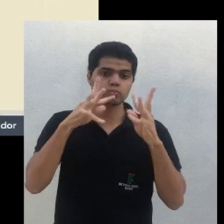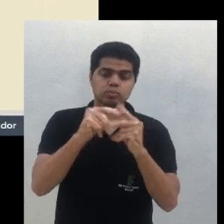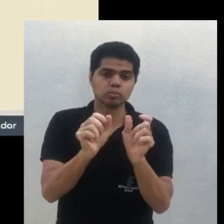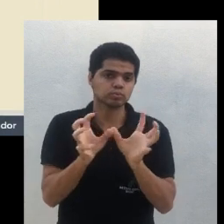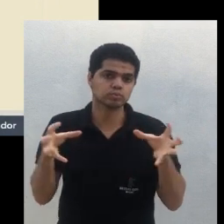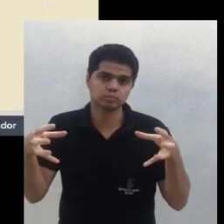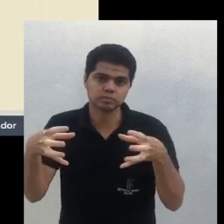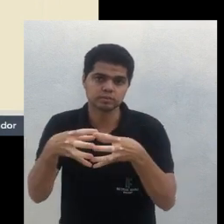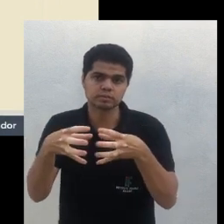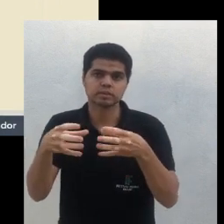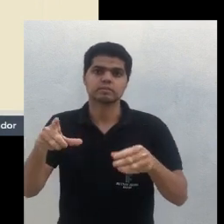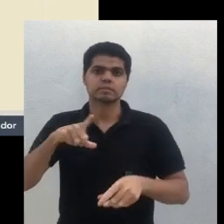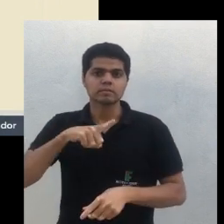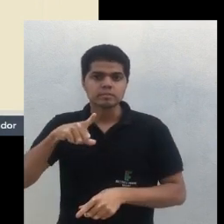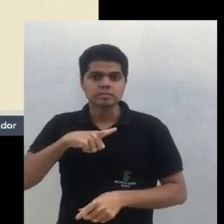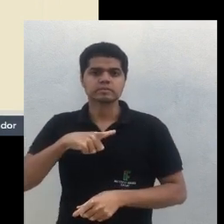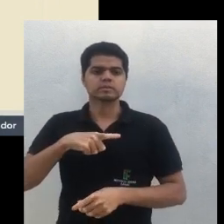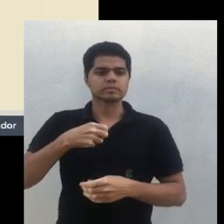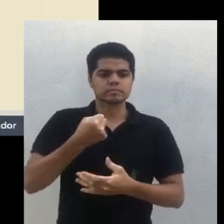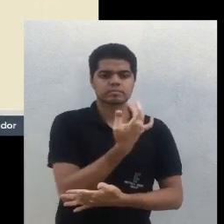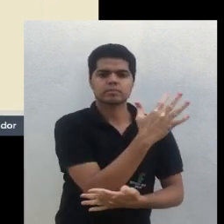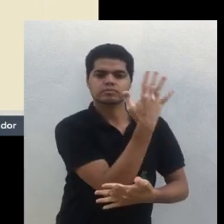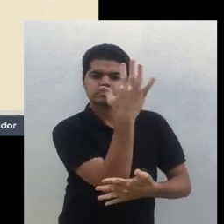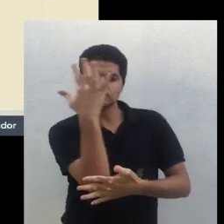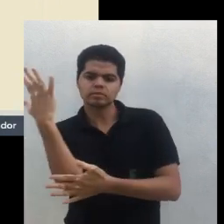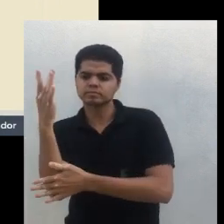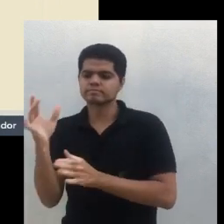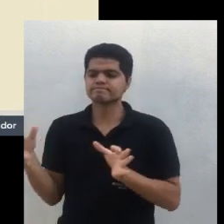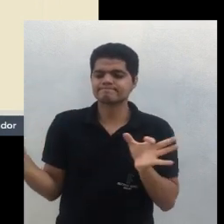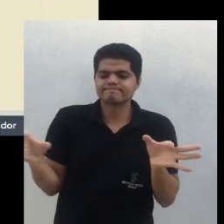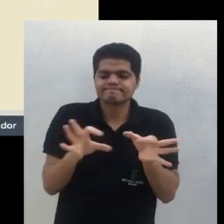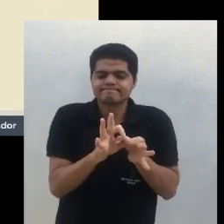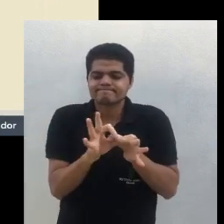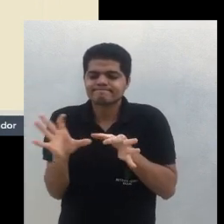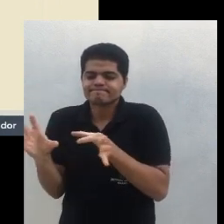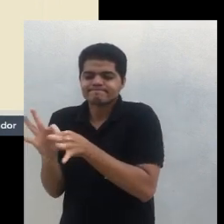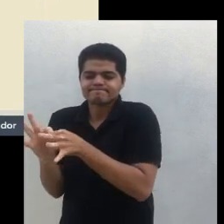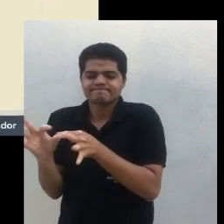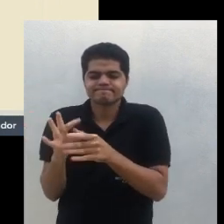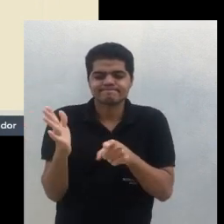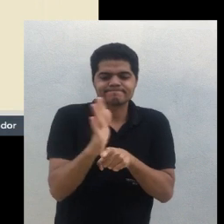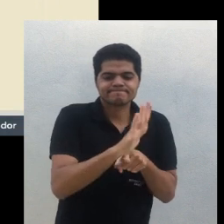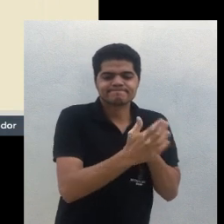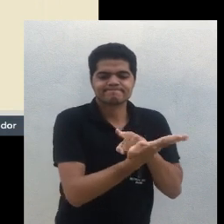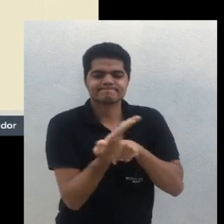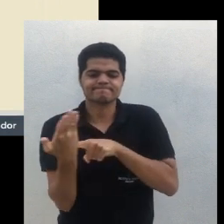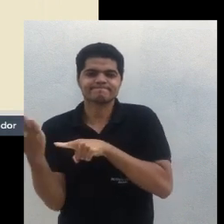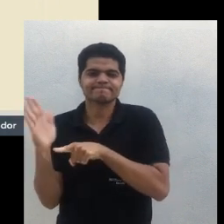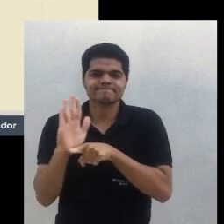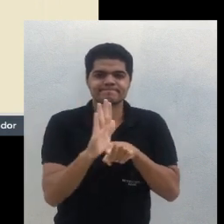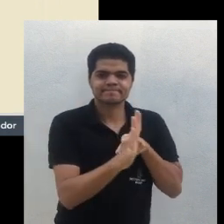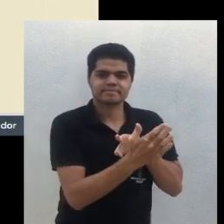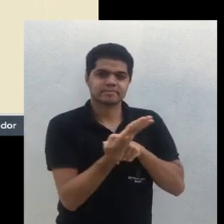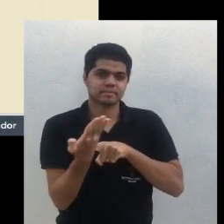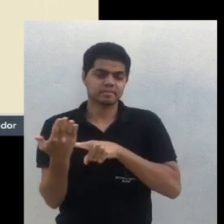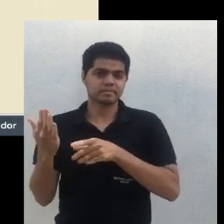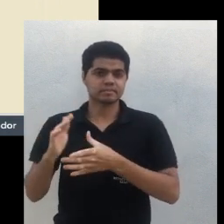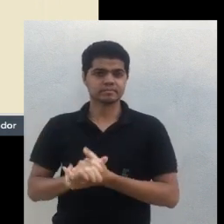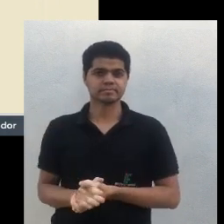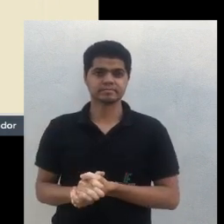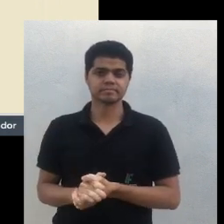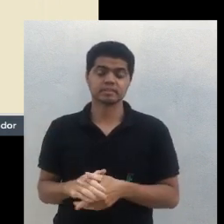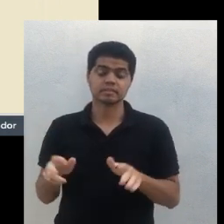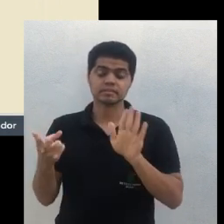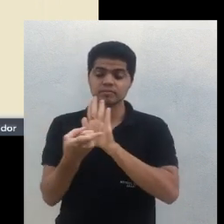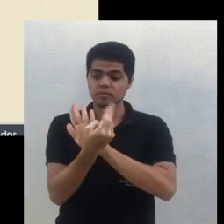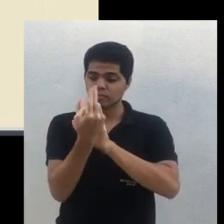desenho está vendo fruta citros manga uma palmácia goiaba então com linhas e a espécie